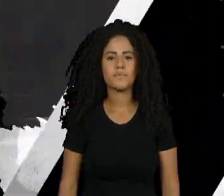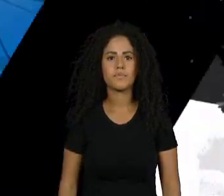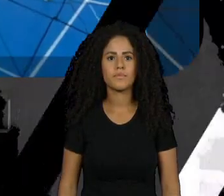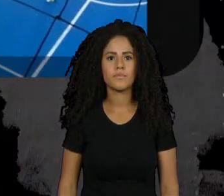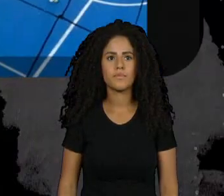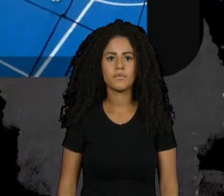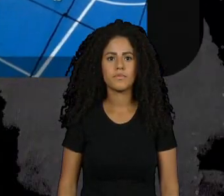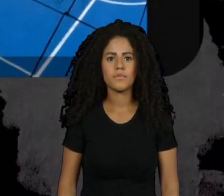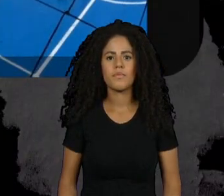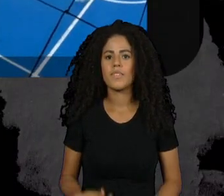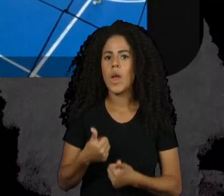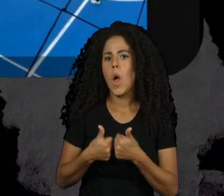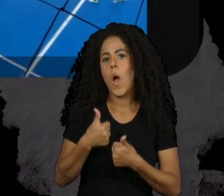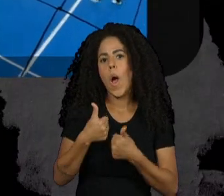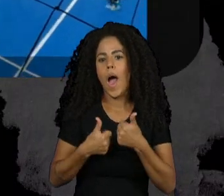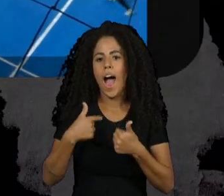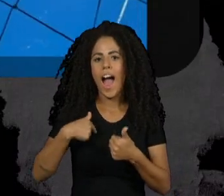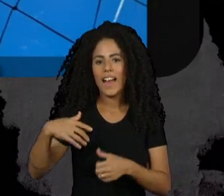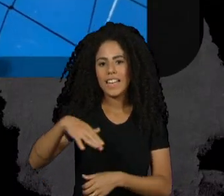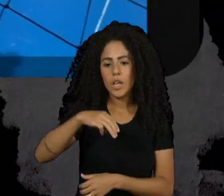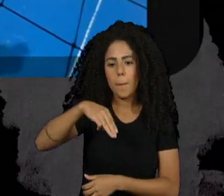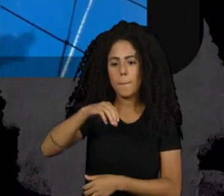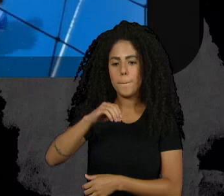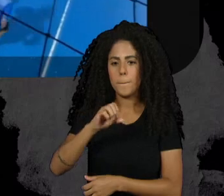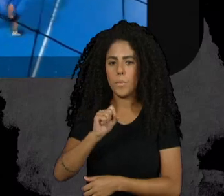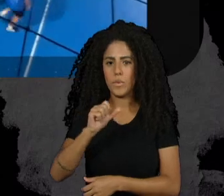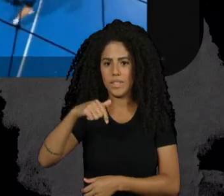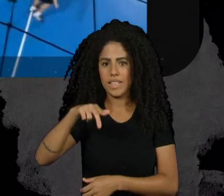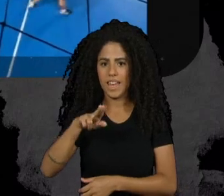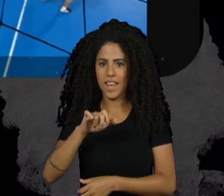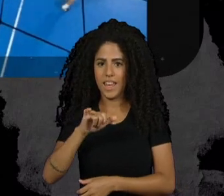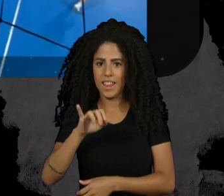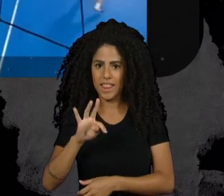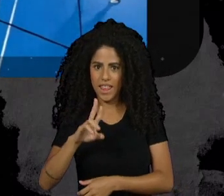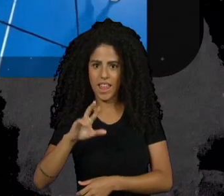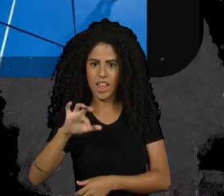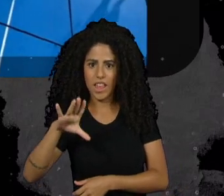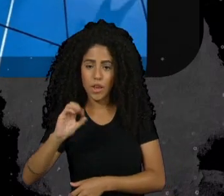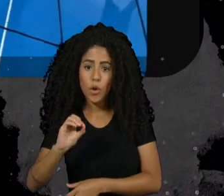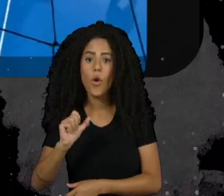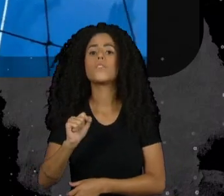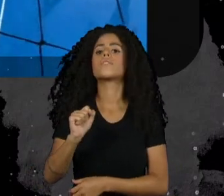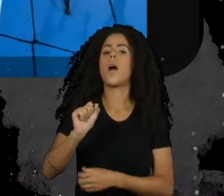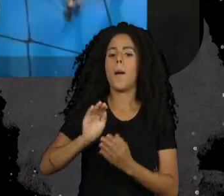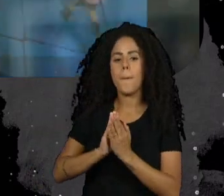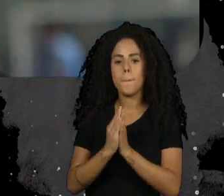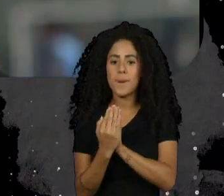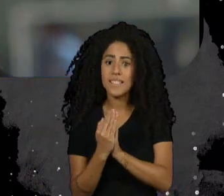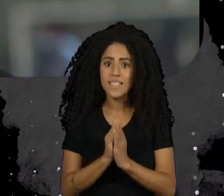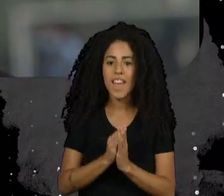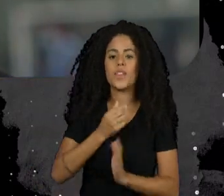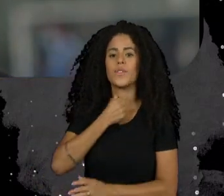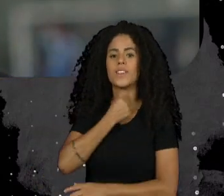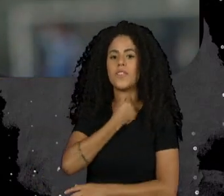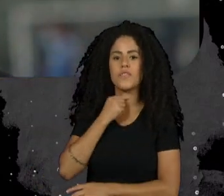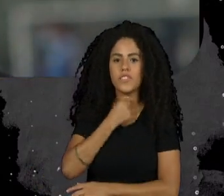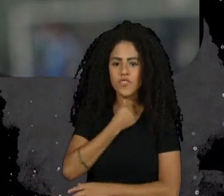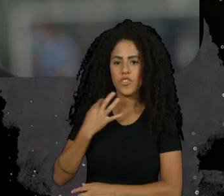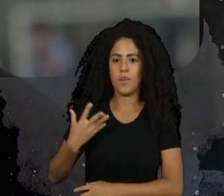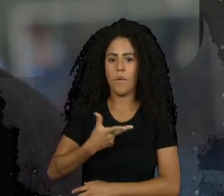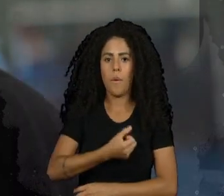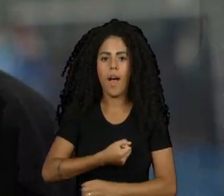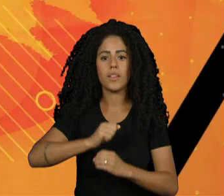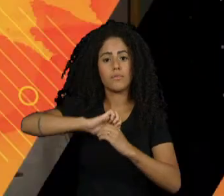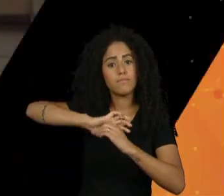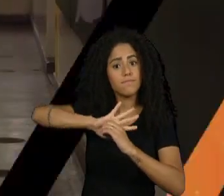O time Os Temos Queteiros é um time de trans masculinos, pessoas trans, pessoas não binárias. usado o esporte de uma forma